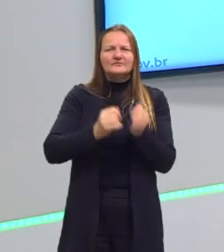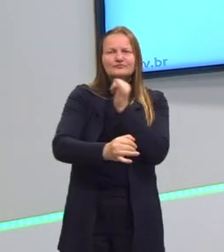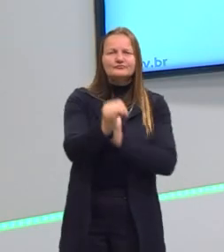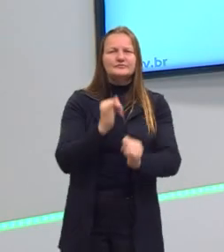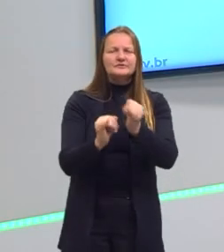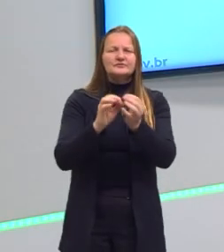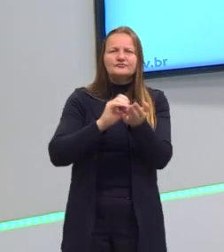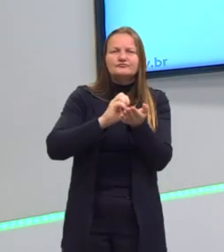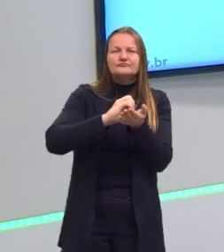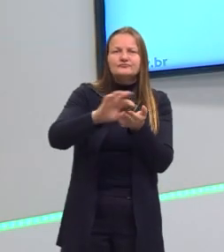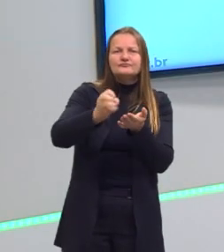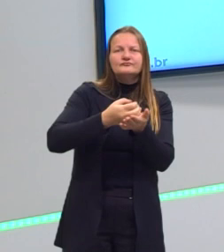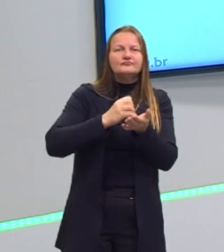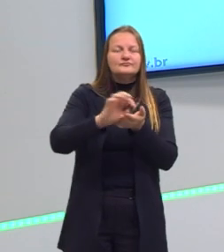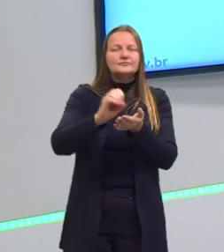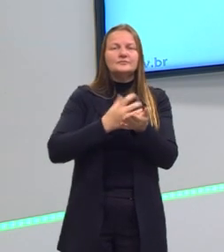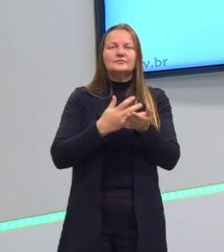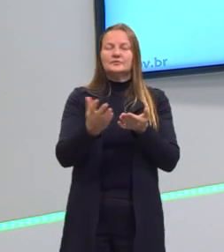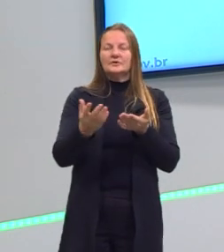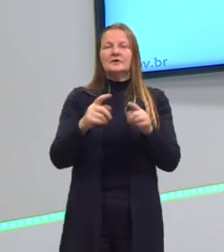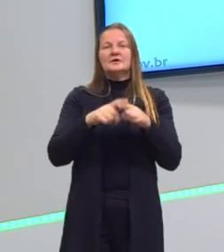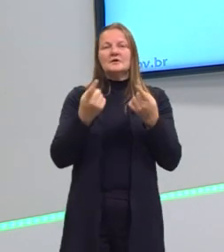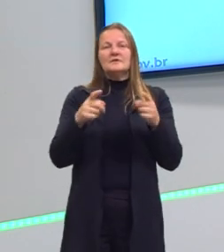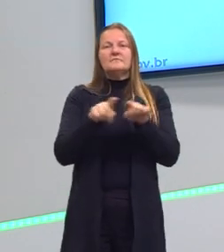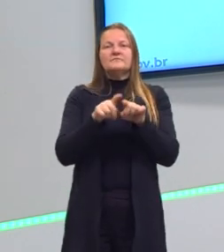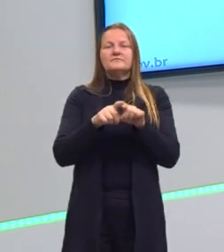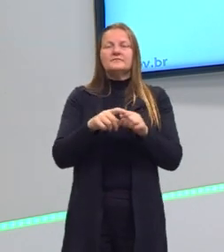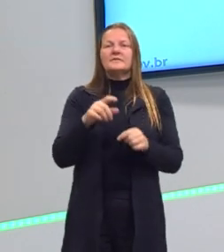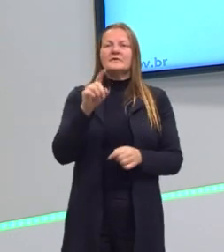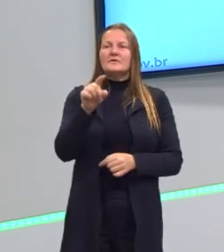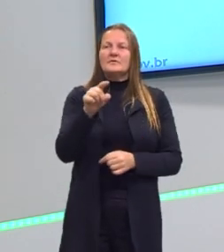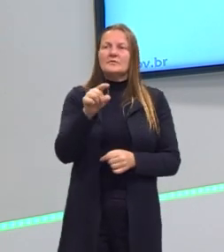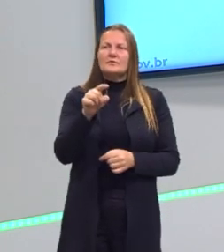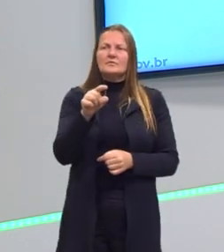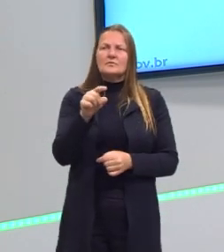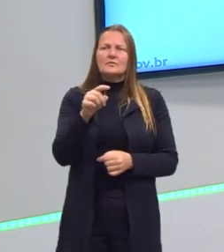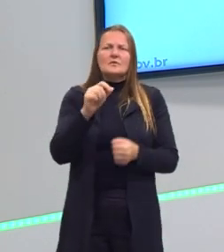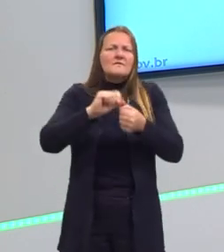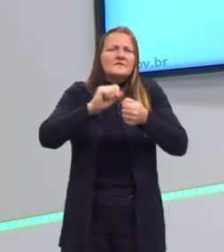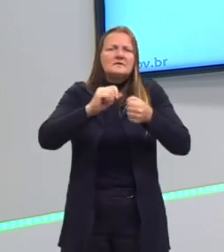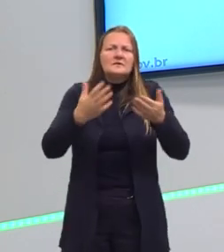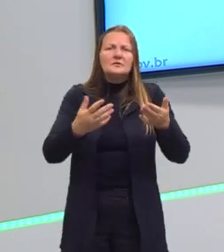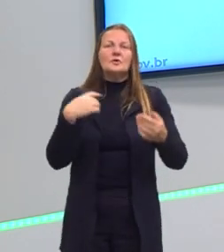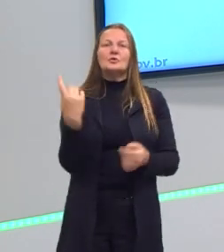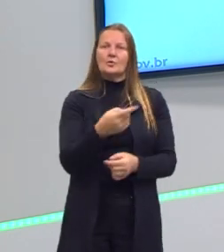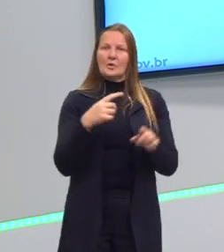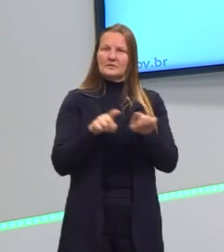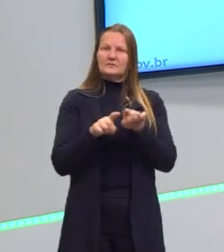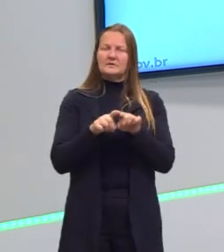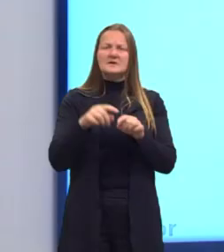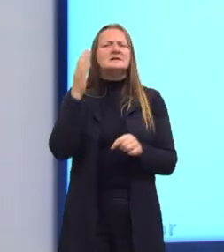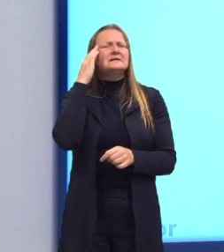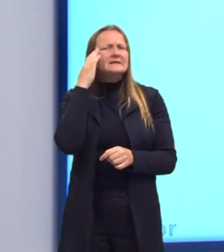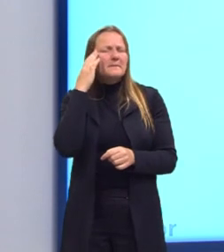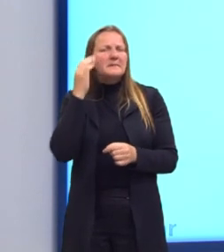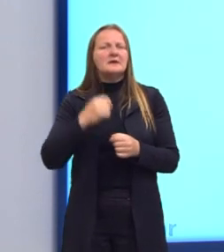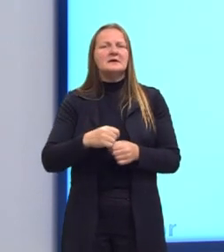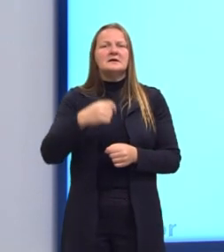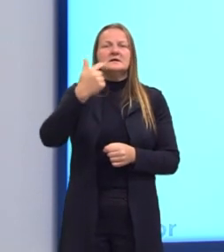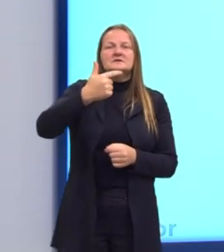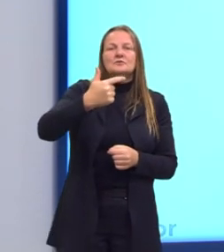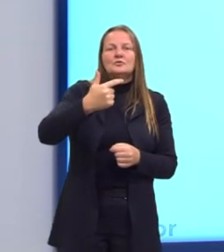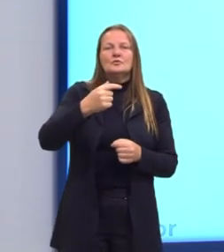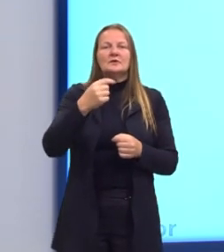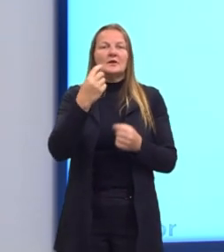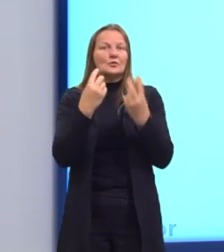hoje... E por isso, olha, você que está na educação básica, enfim, o que você está fazendo, nós também, saber uma segunda, terceira